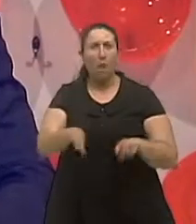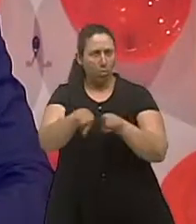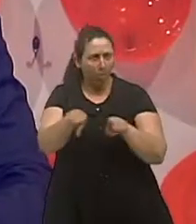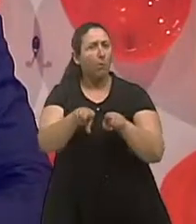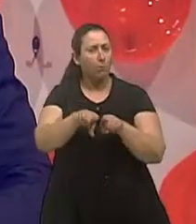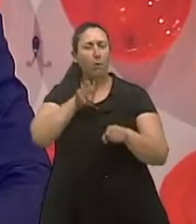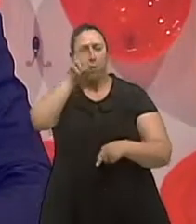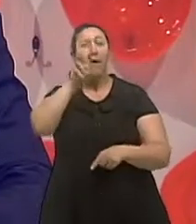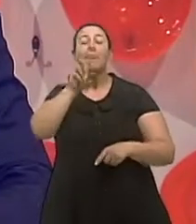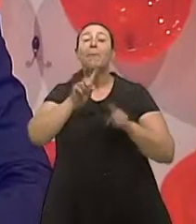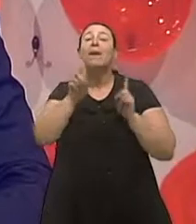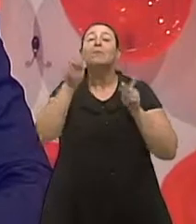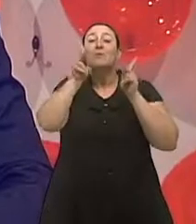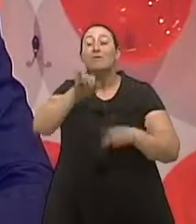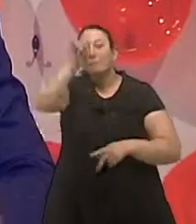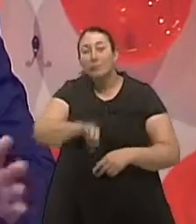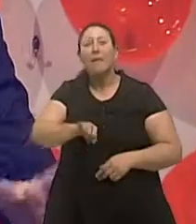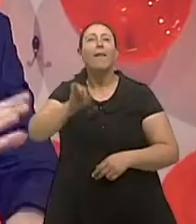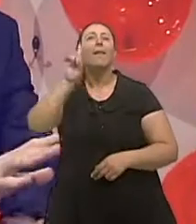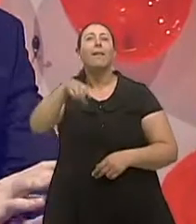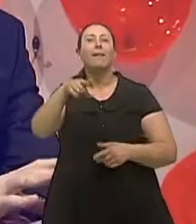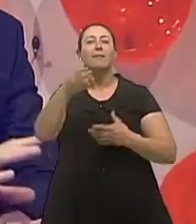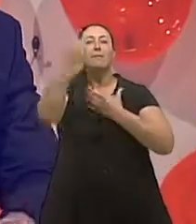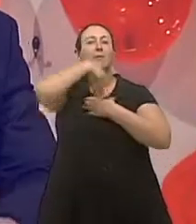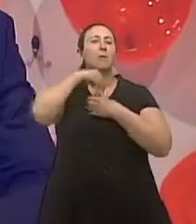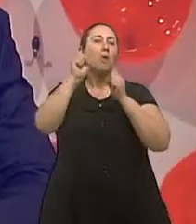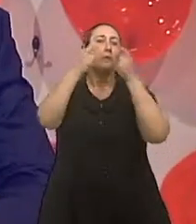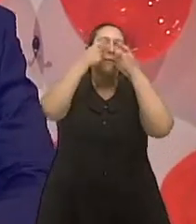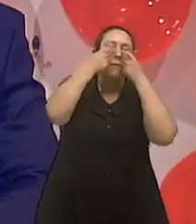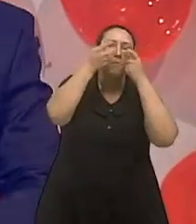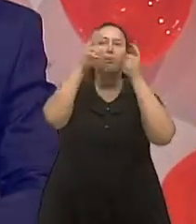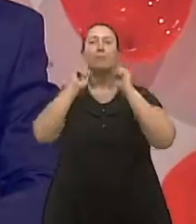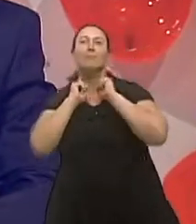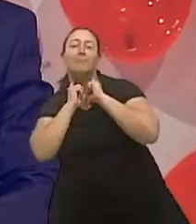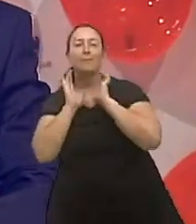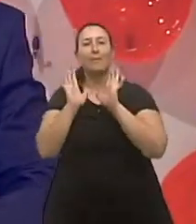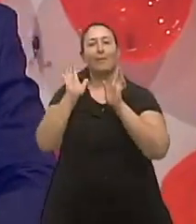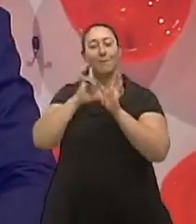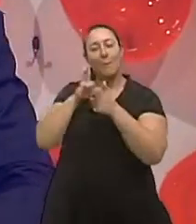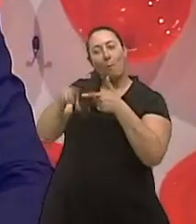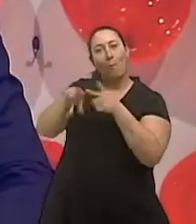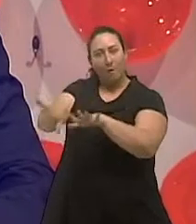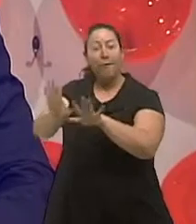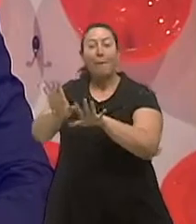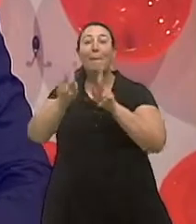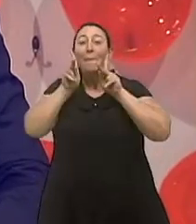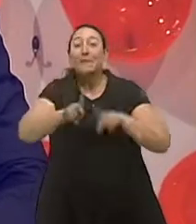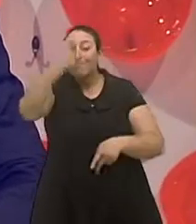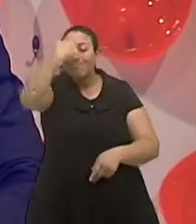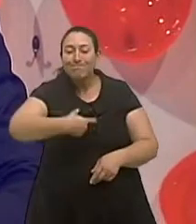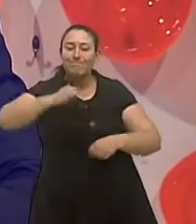Especialmente se elas têm alguma coisa obstruindo. Isso em pessoas magras. Certo. Em pessoas com um excesso de peso,